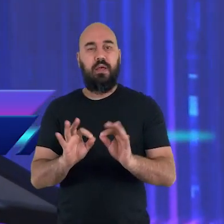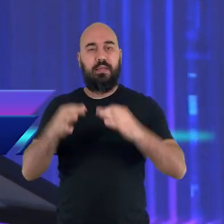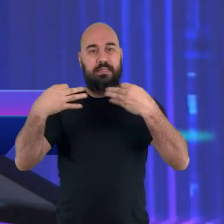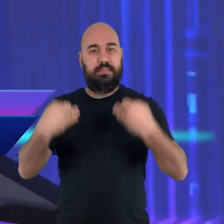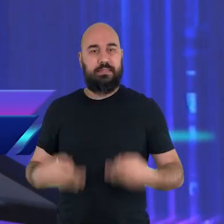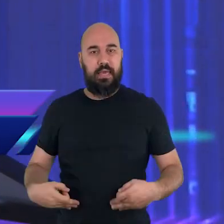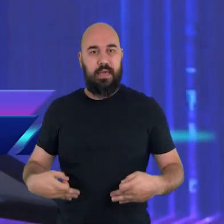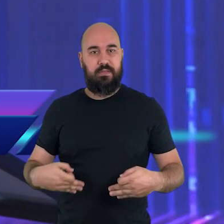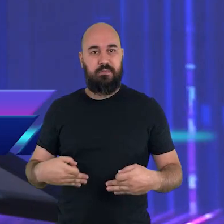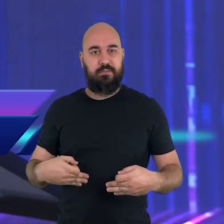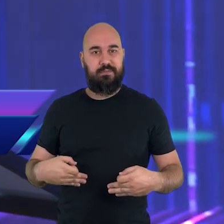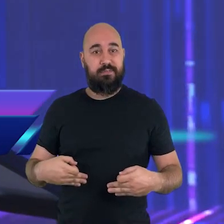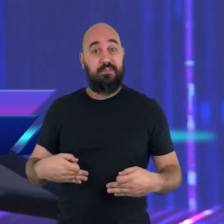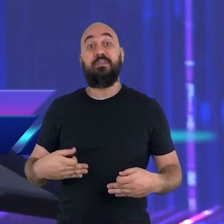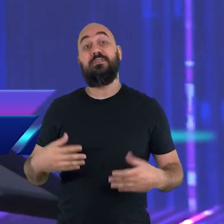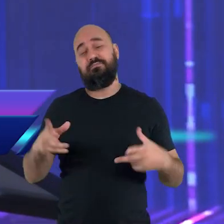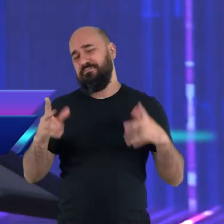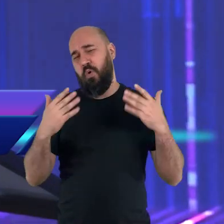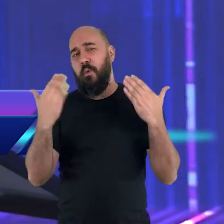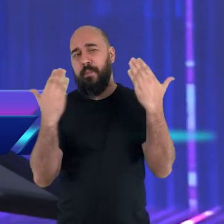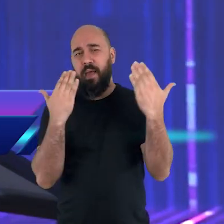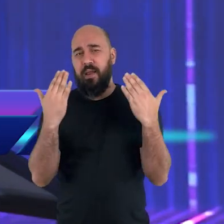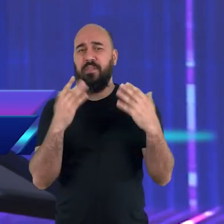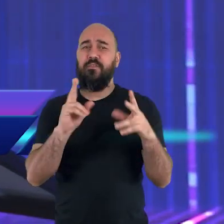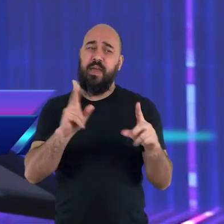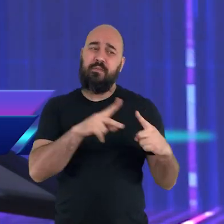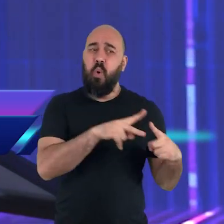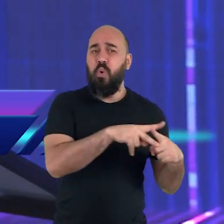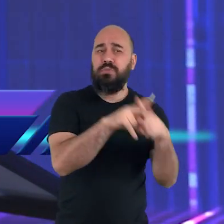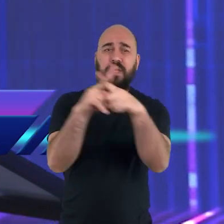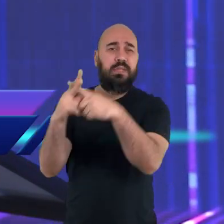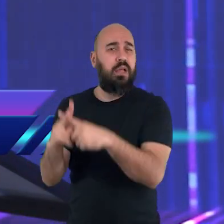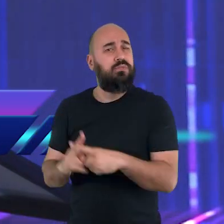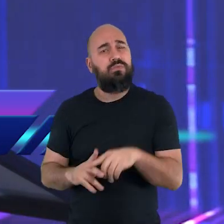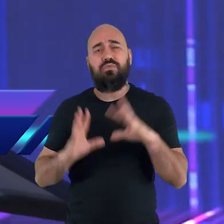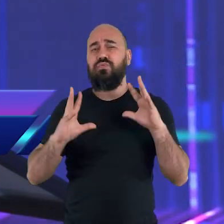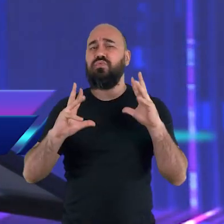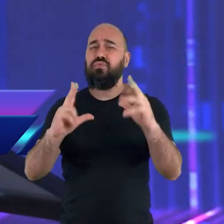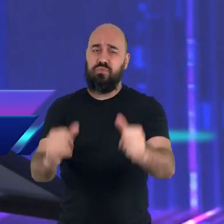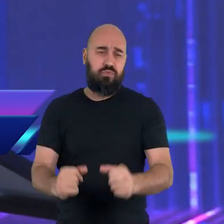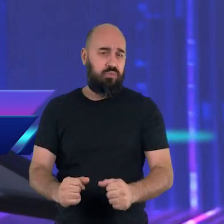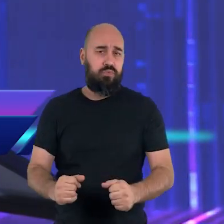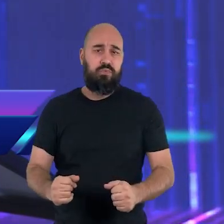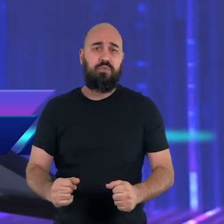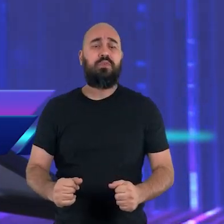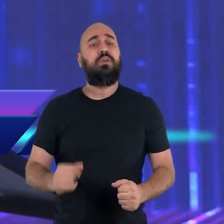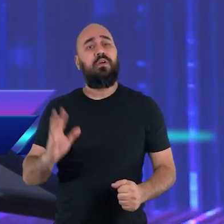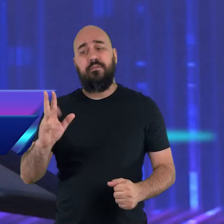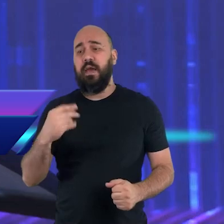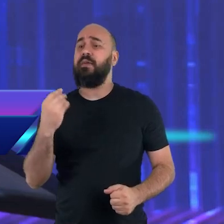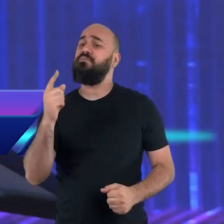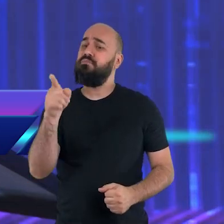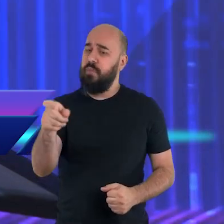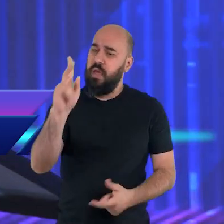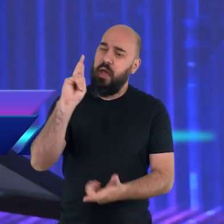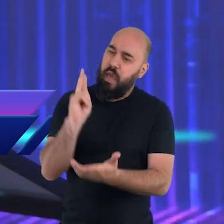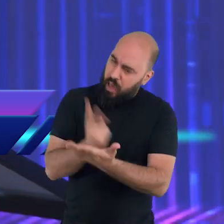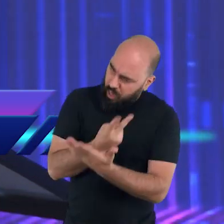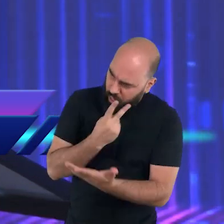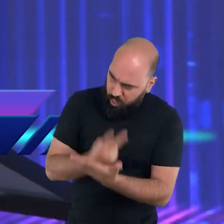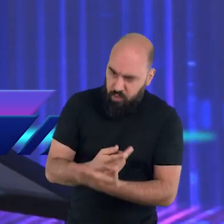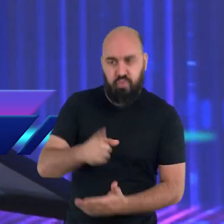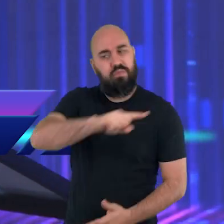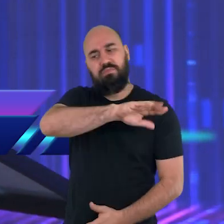a cada uma das partes a sua recompensa, aquilo que é necessário, aquilo que é devido.